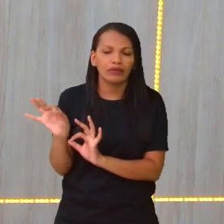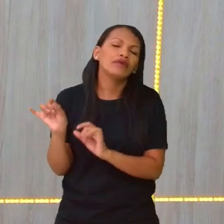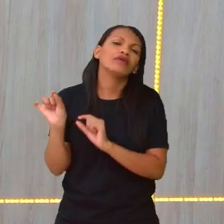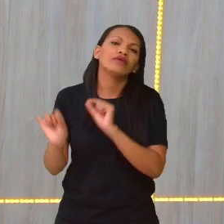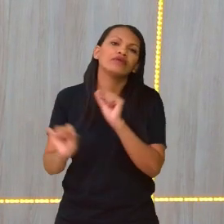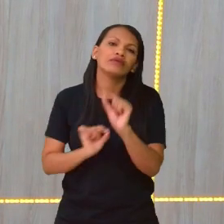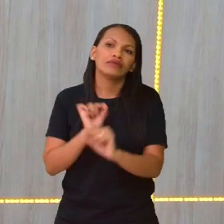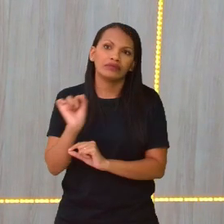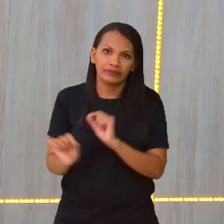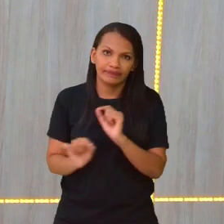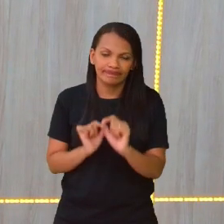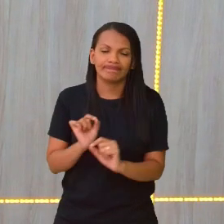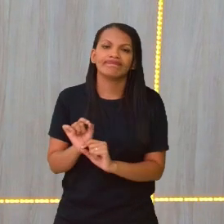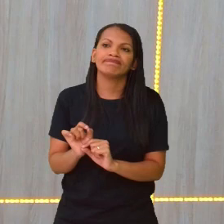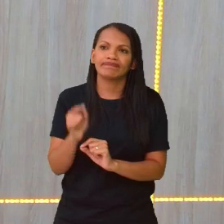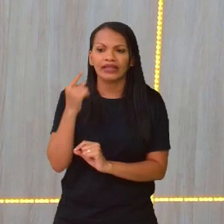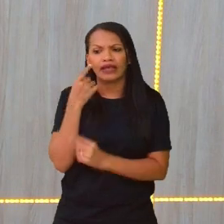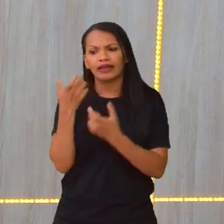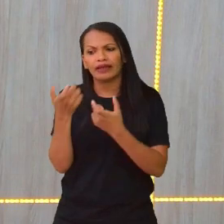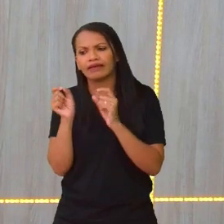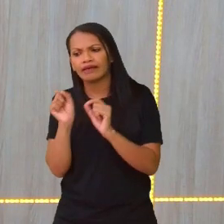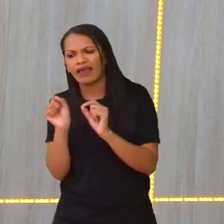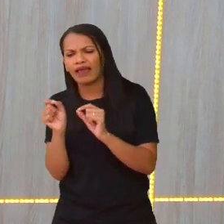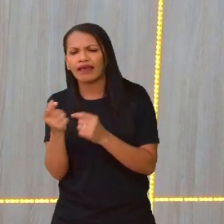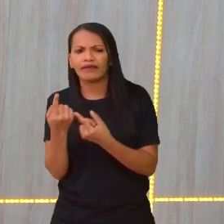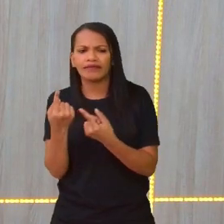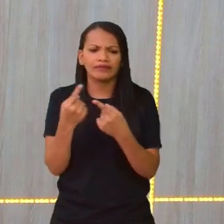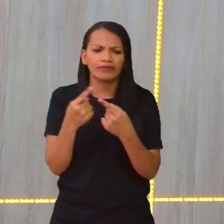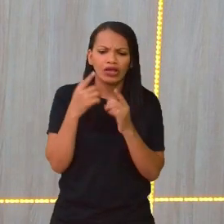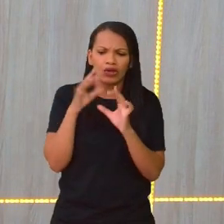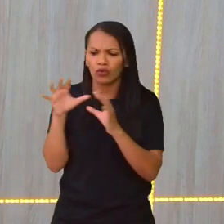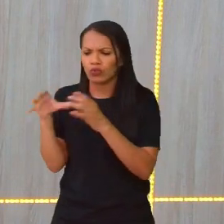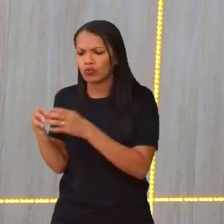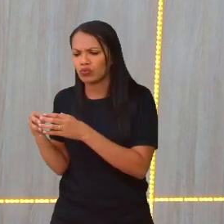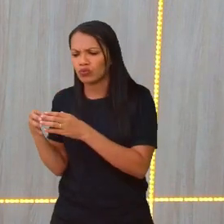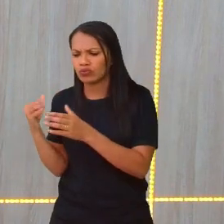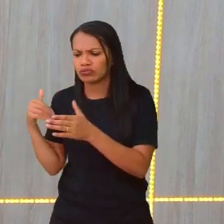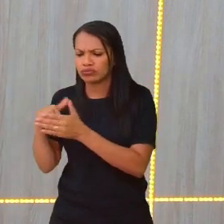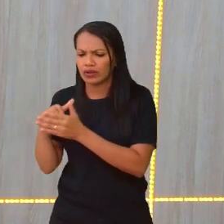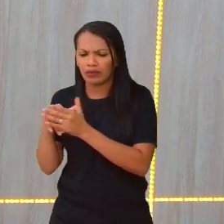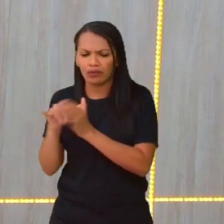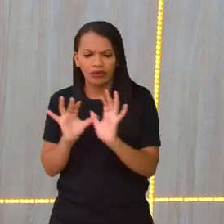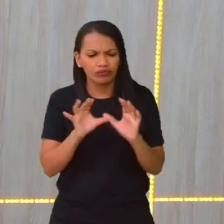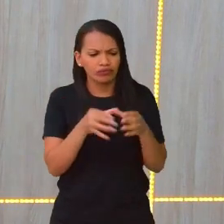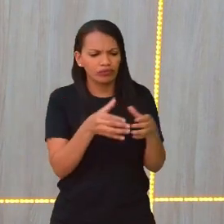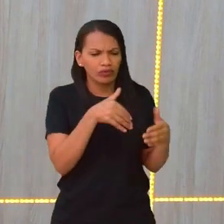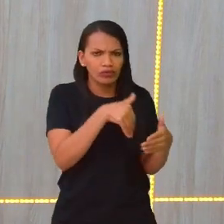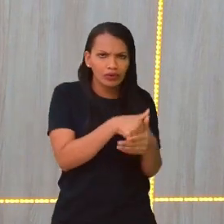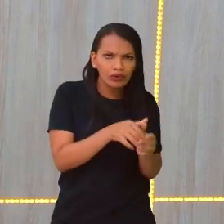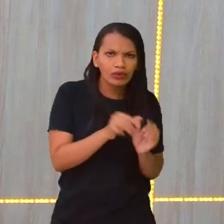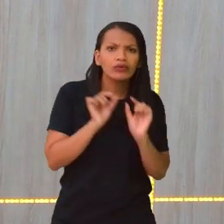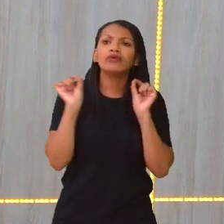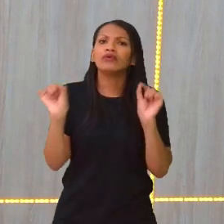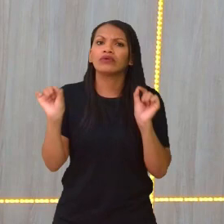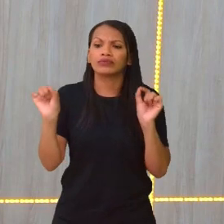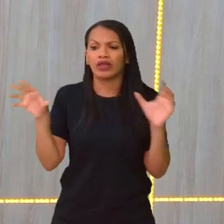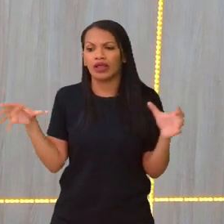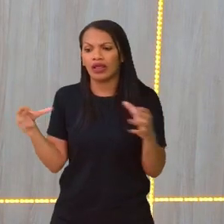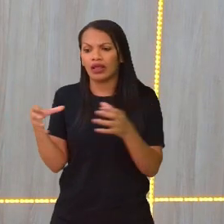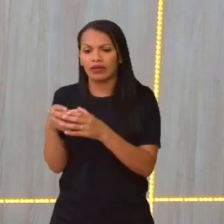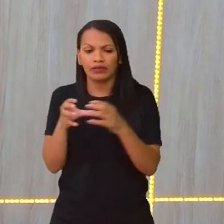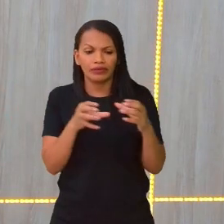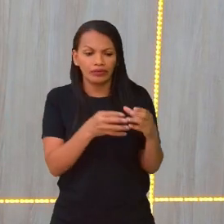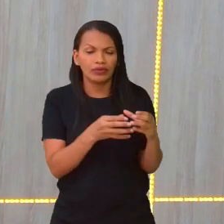relação a quem vai jogar com quem, Qual seleção joga com quem? A primeira fase, ela é organizada em grupos.